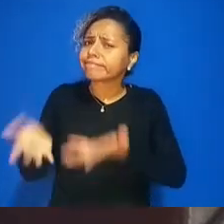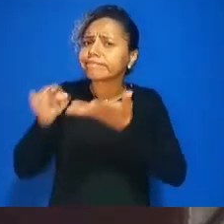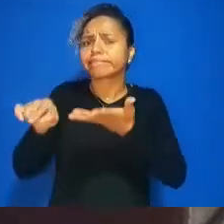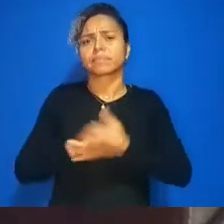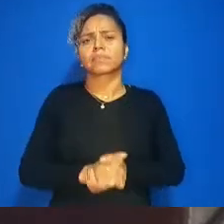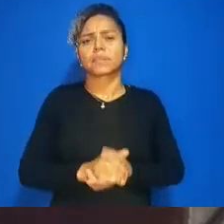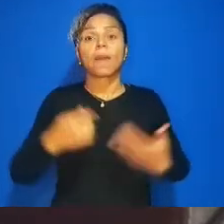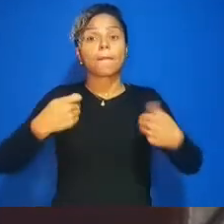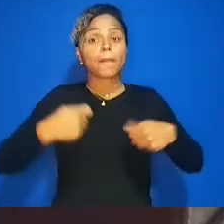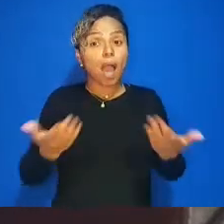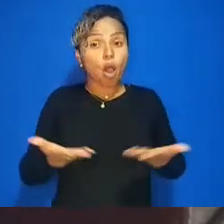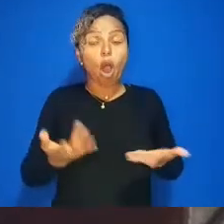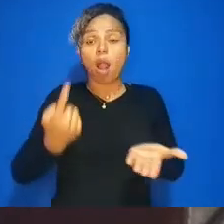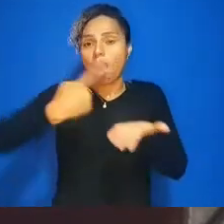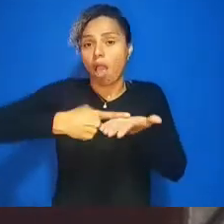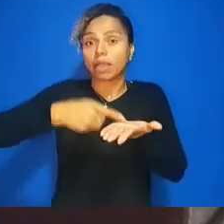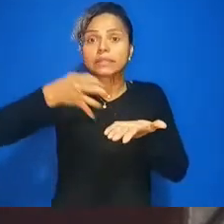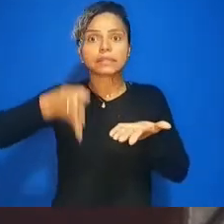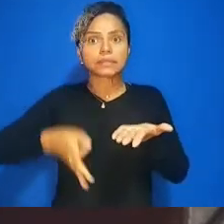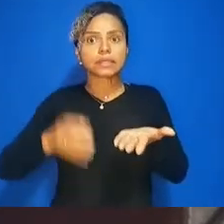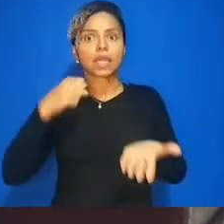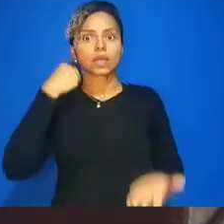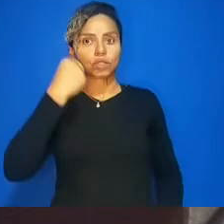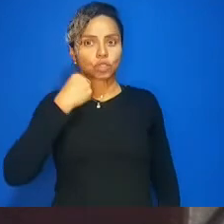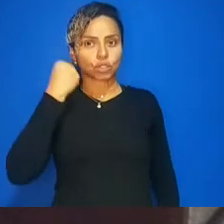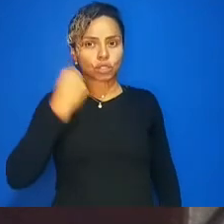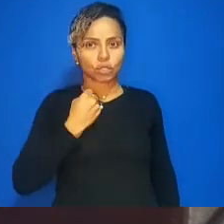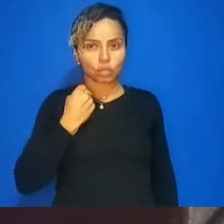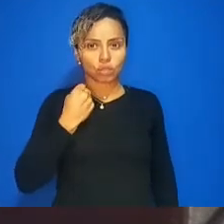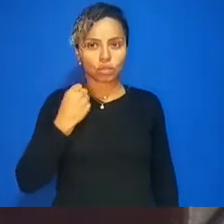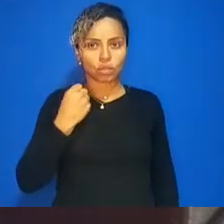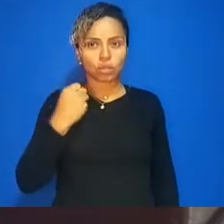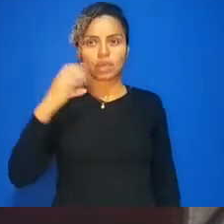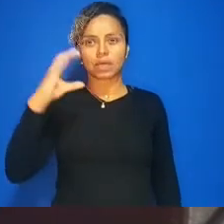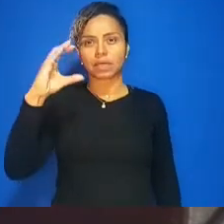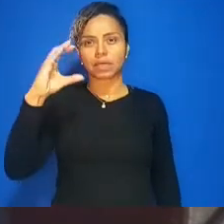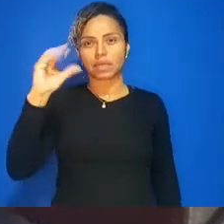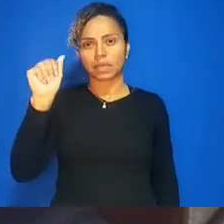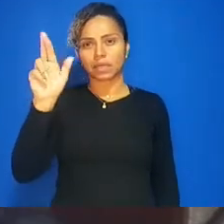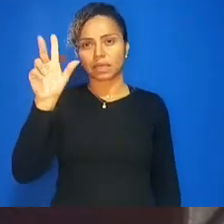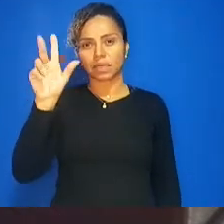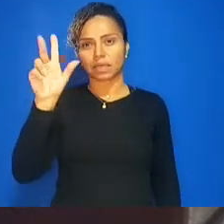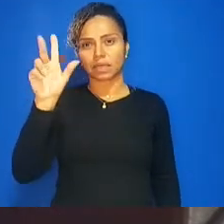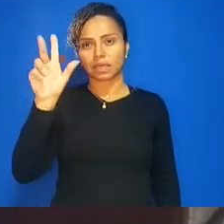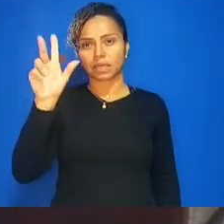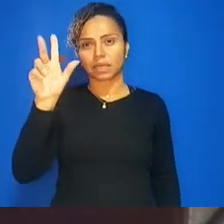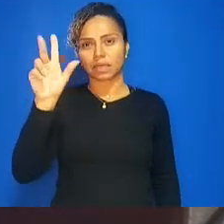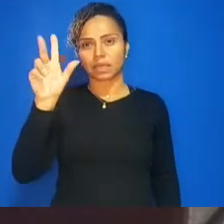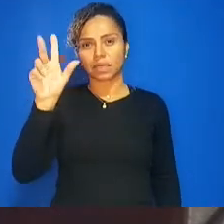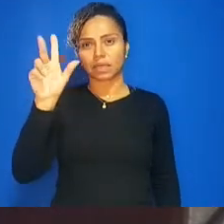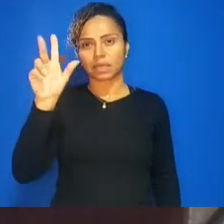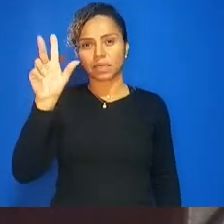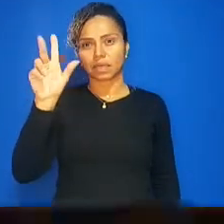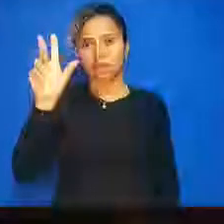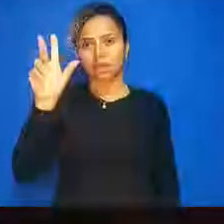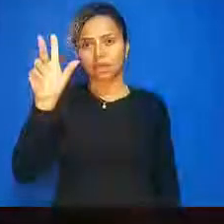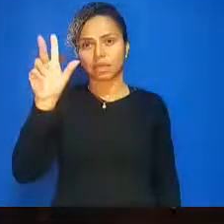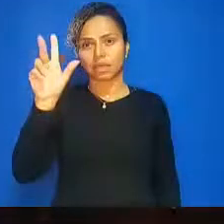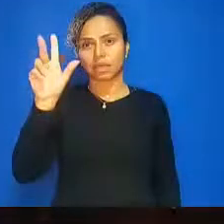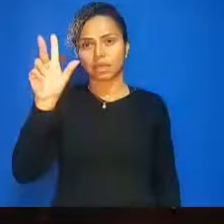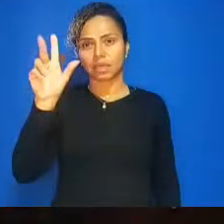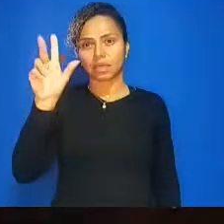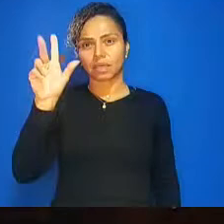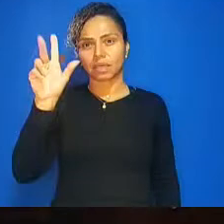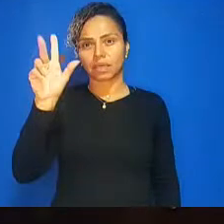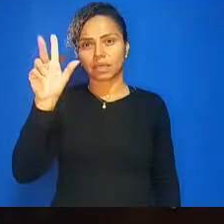com o senador Carlos Viana com o governador para ver o que pode ser feito mas nós não vamos impedir que saia do nosso região parabéns